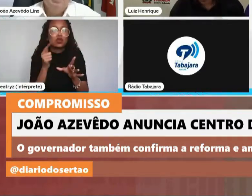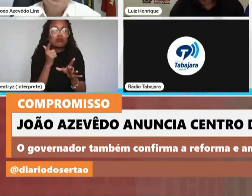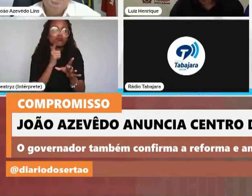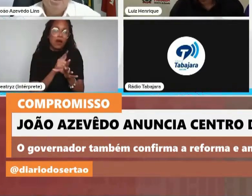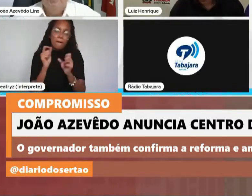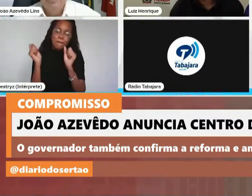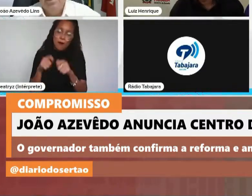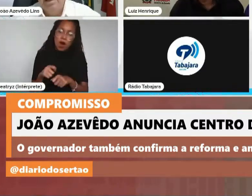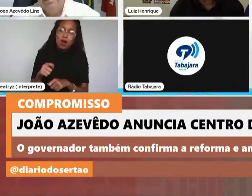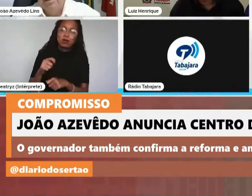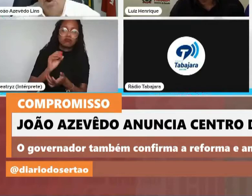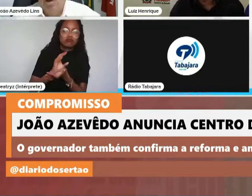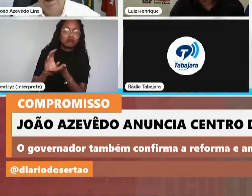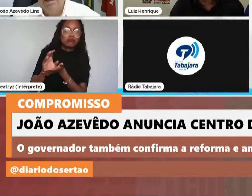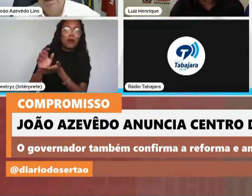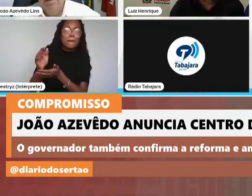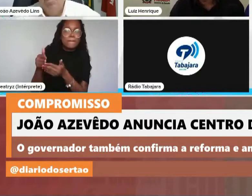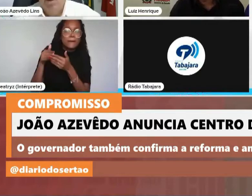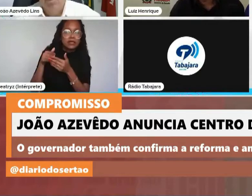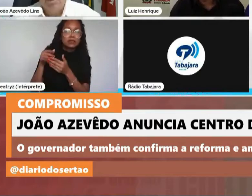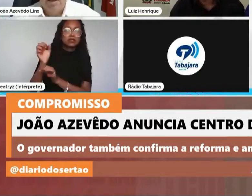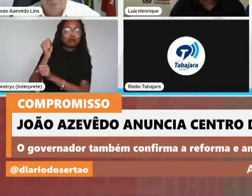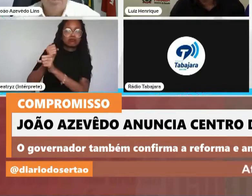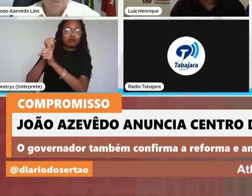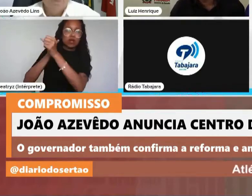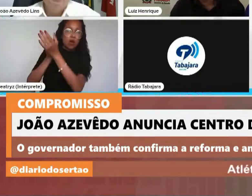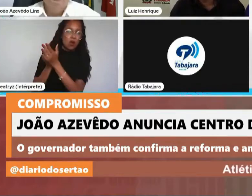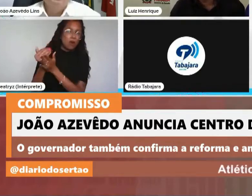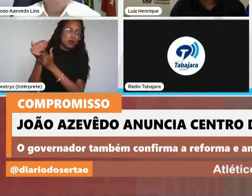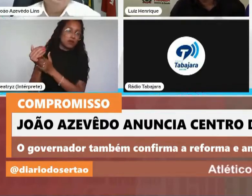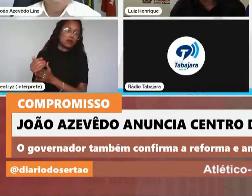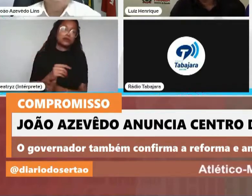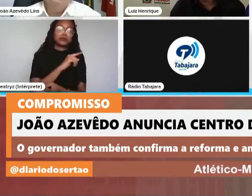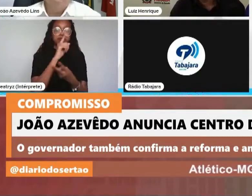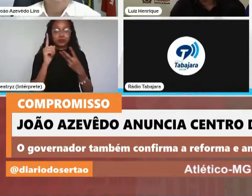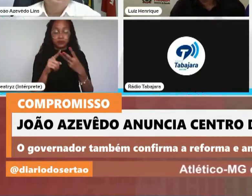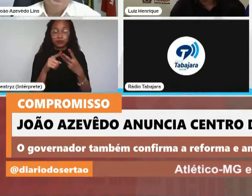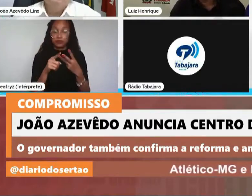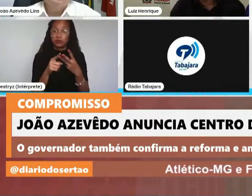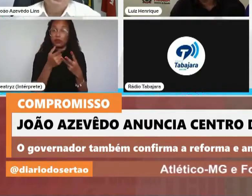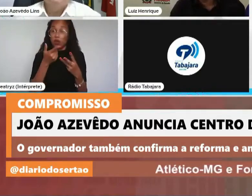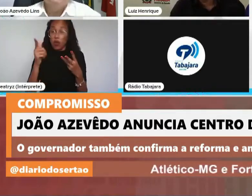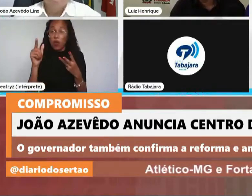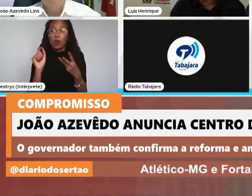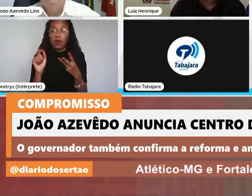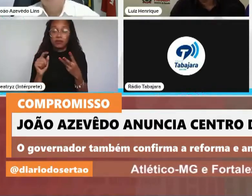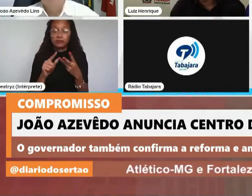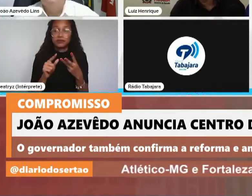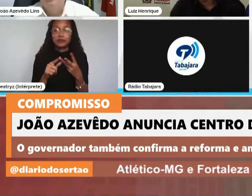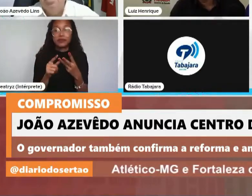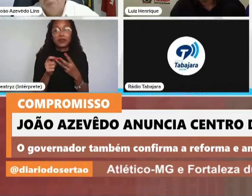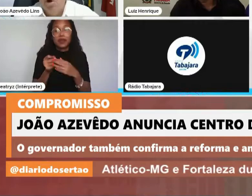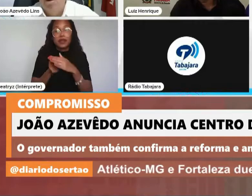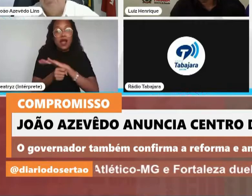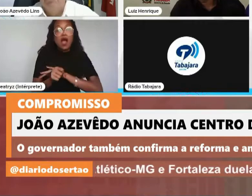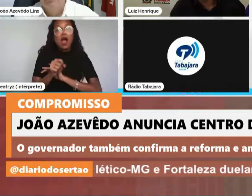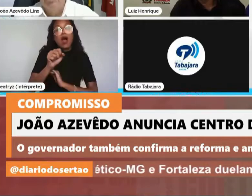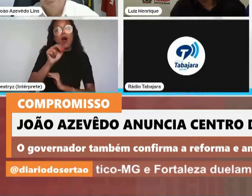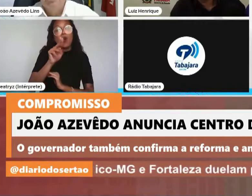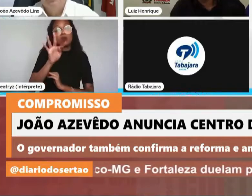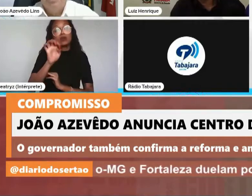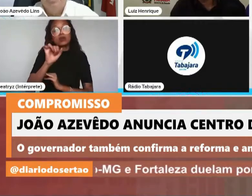e realizar essas obras. Uma outra demanda foi também com relação à instalação de uma UTI